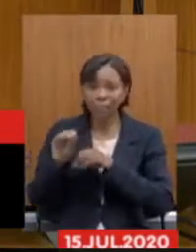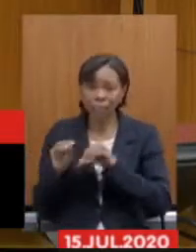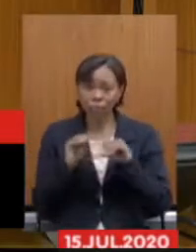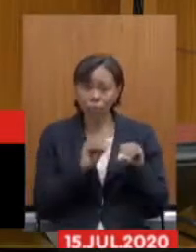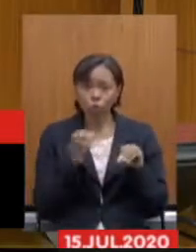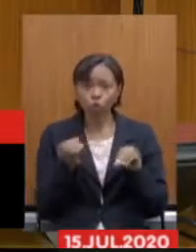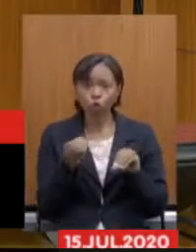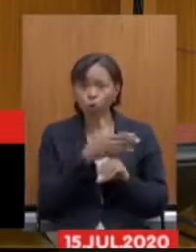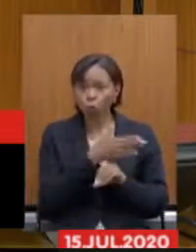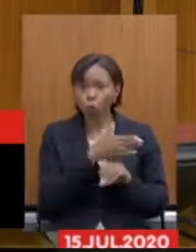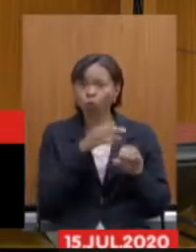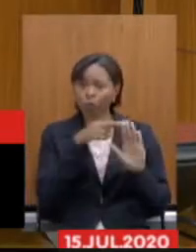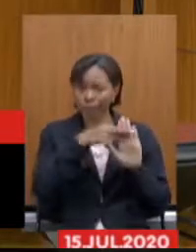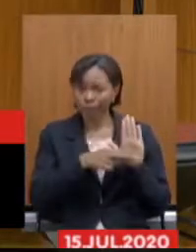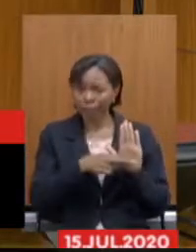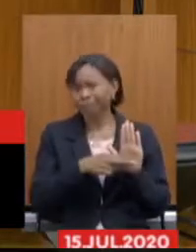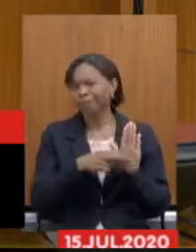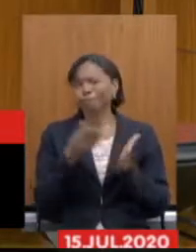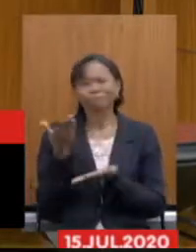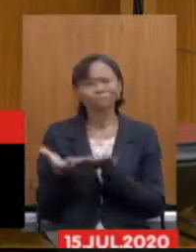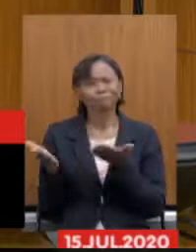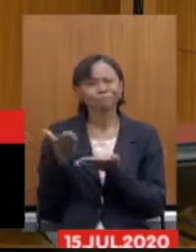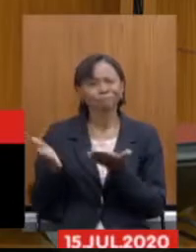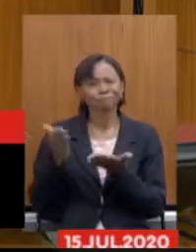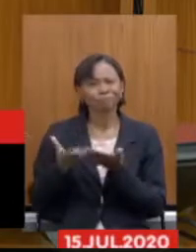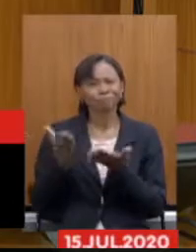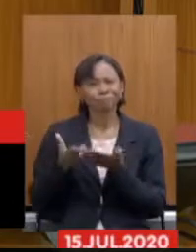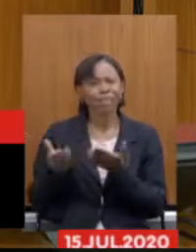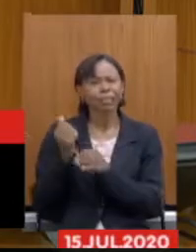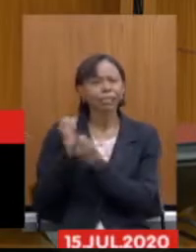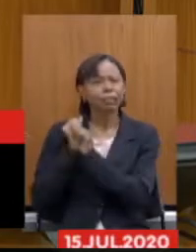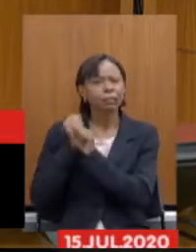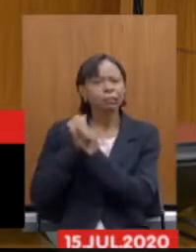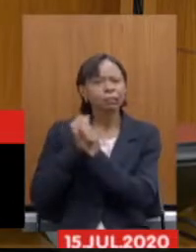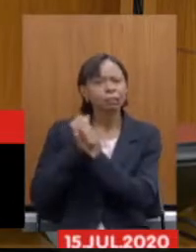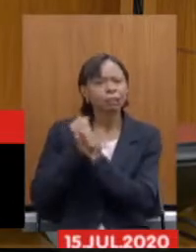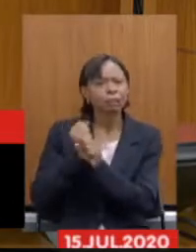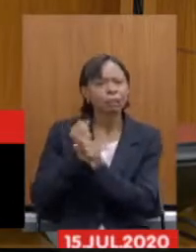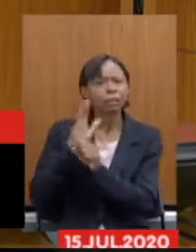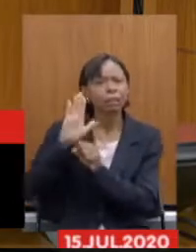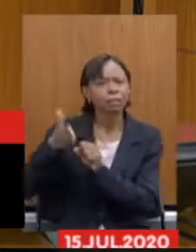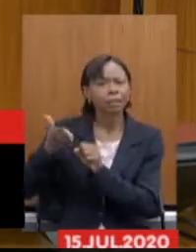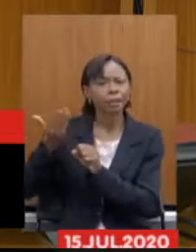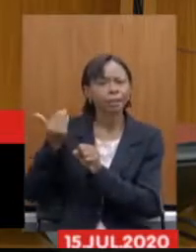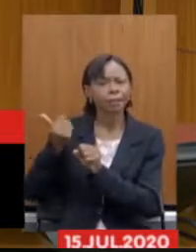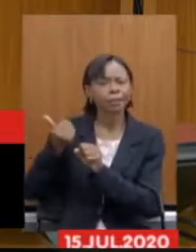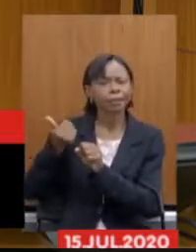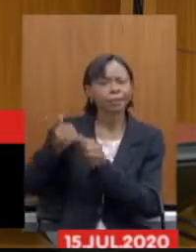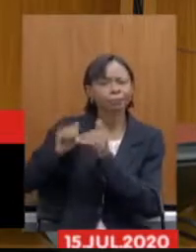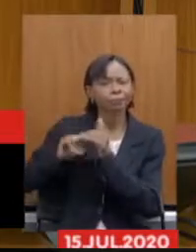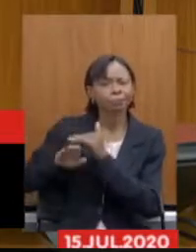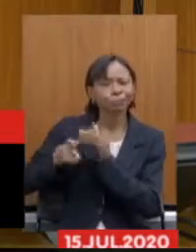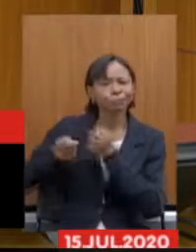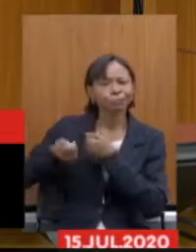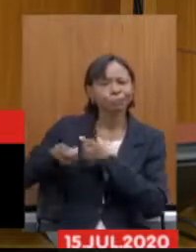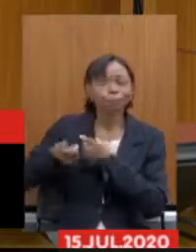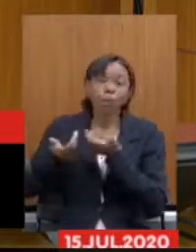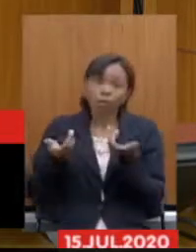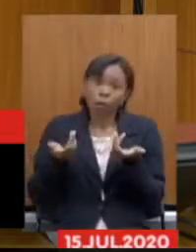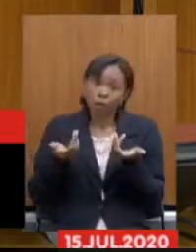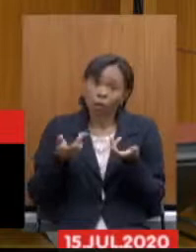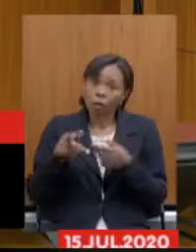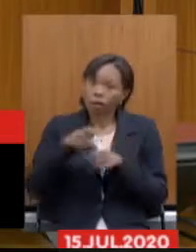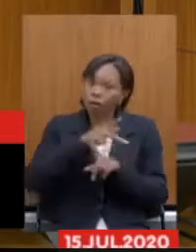novo sistema, perderiam todo aquele tempo de contribuição. É óbvio que a Previdência é solidária,